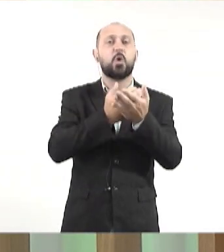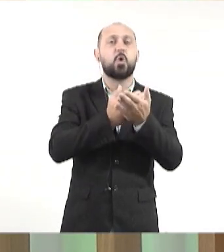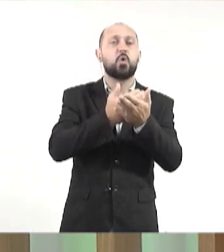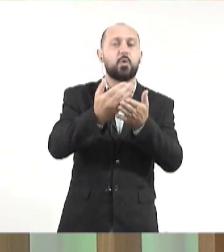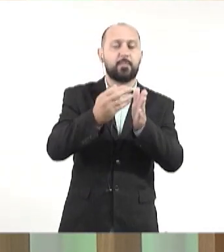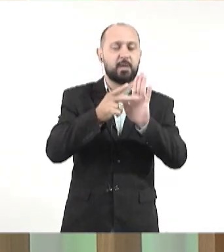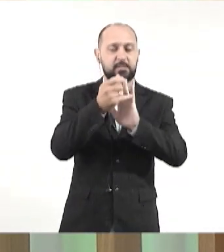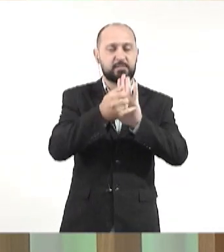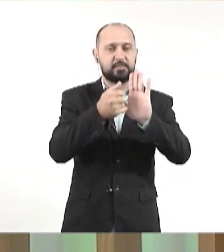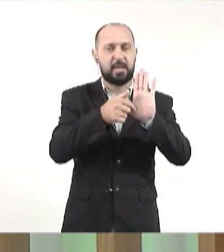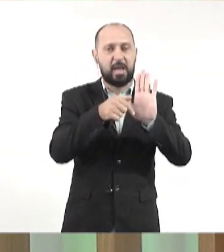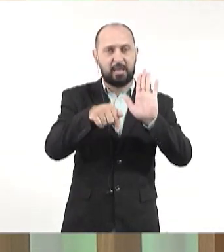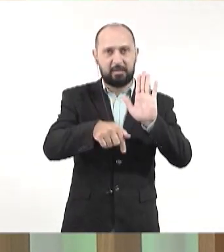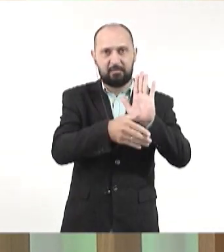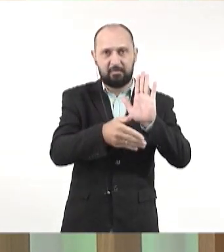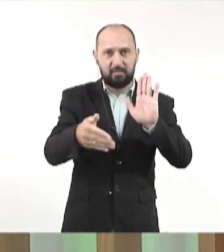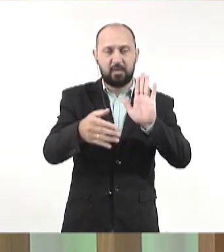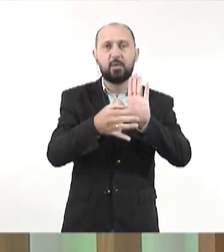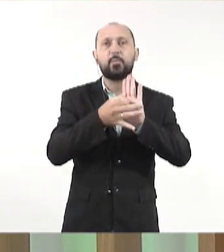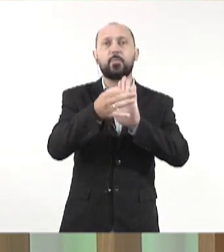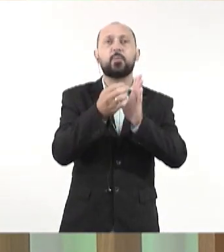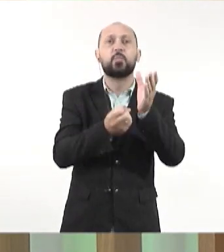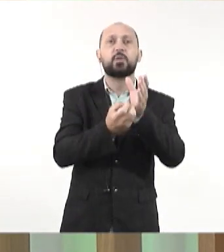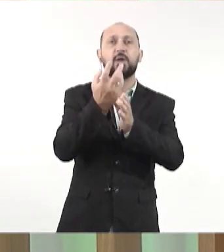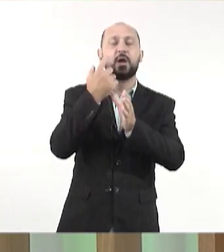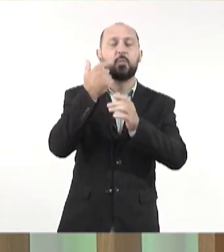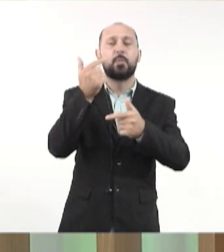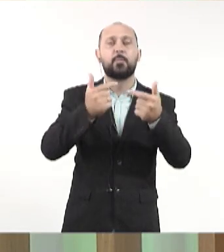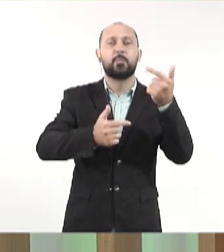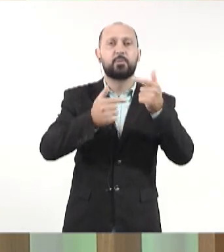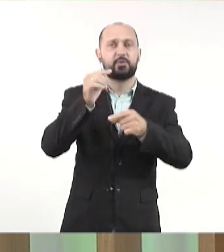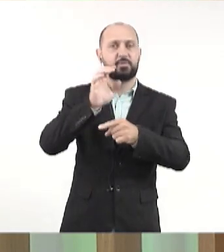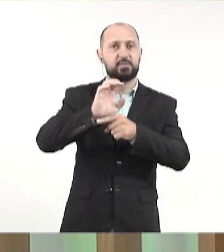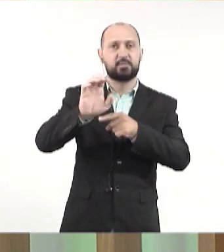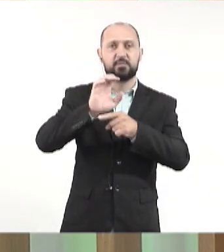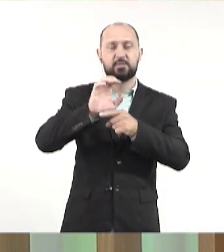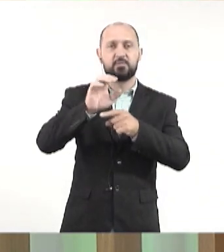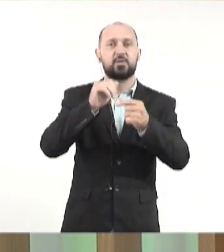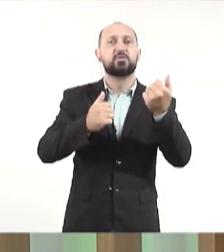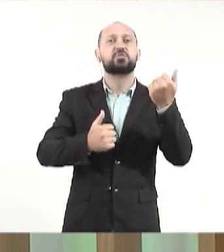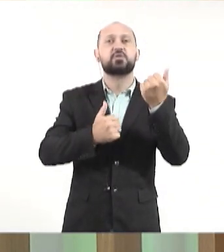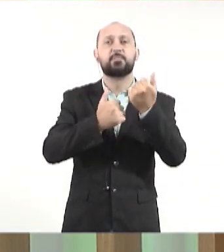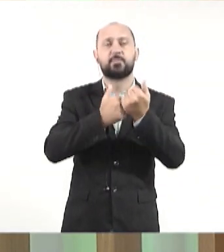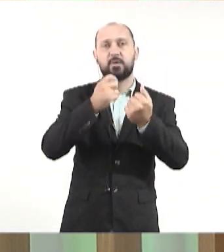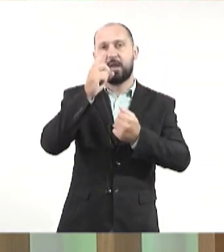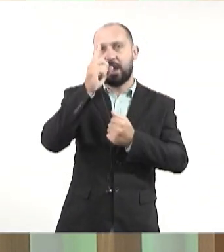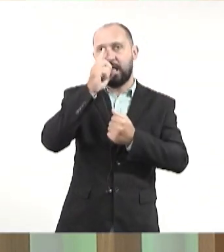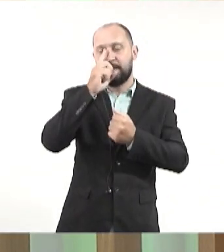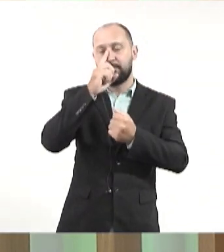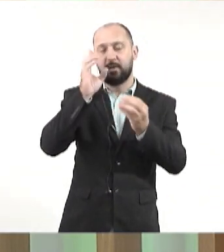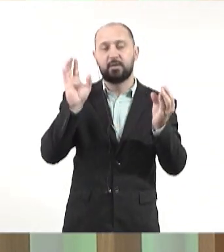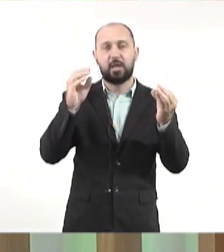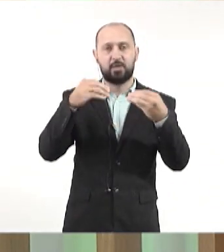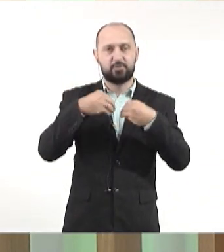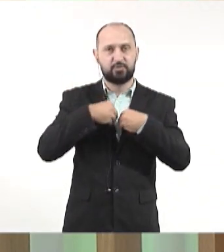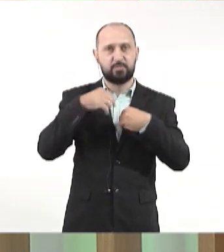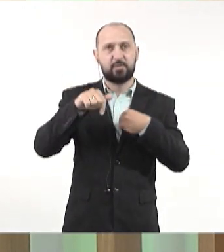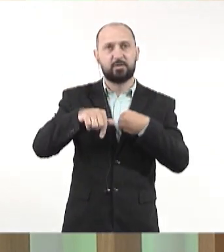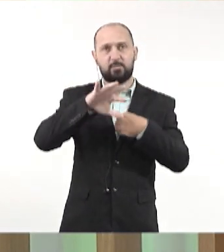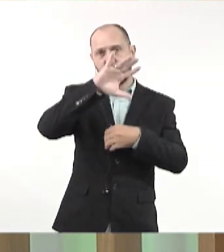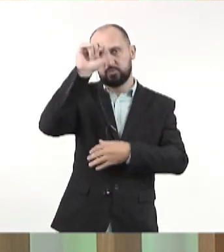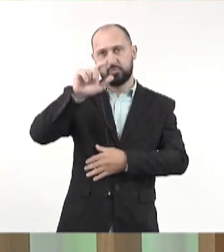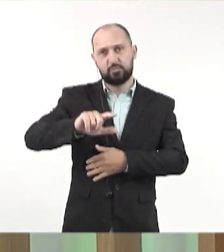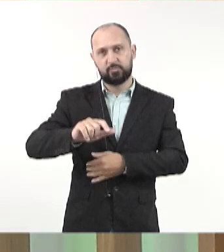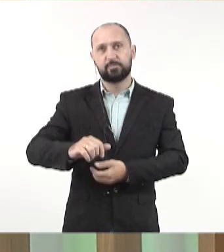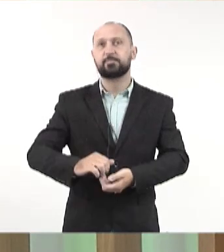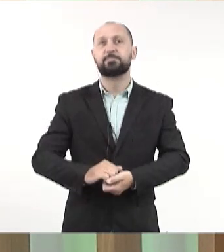começa a tramitar e que propõe a criação de uma política estadual de apoio a mães atípicas aqui em Mato